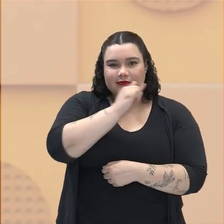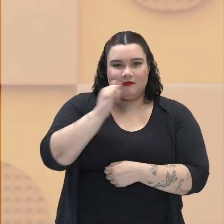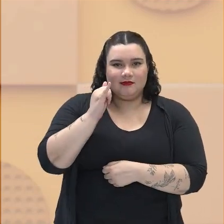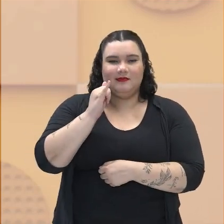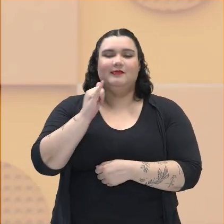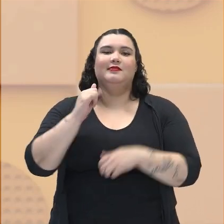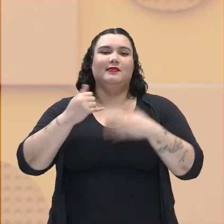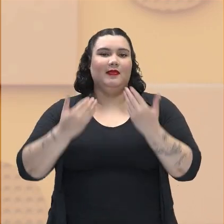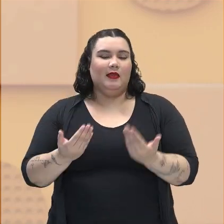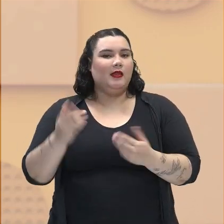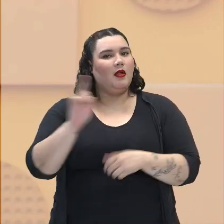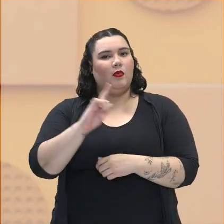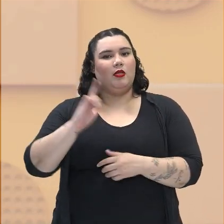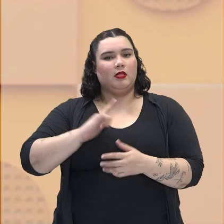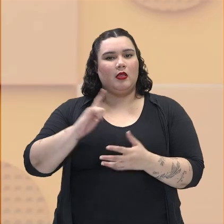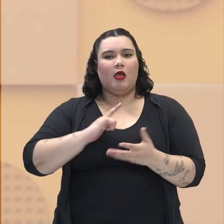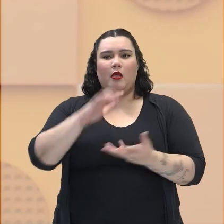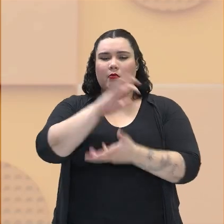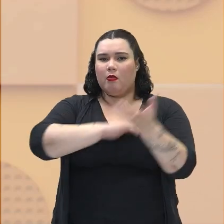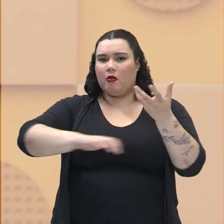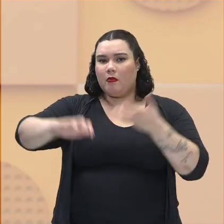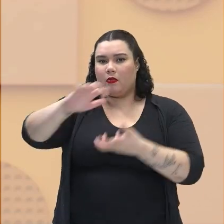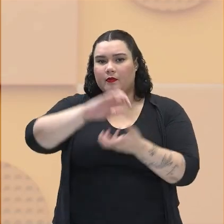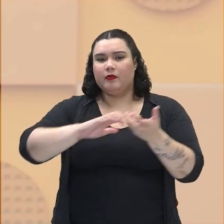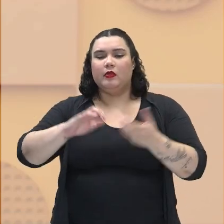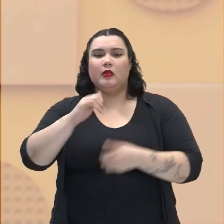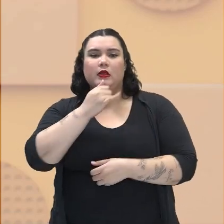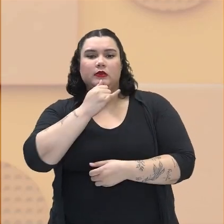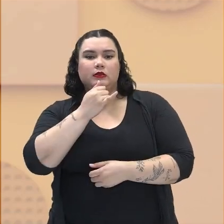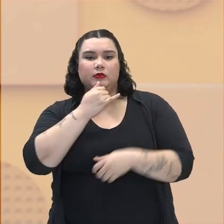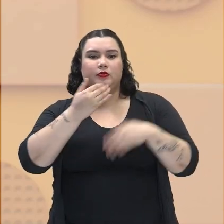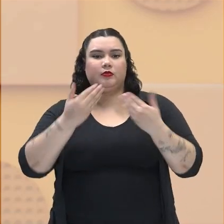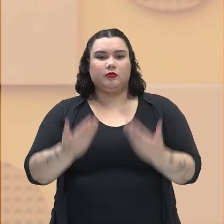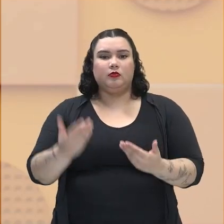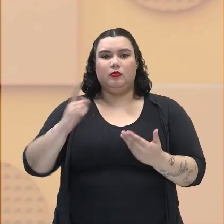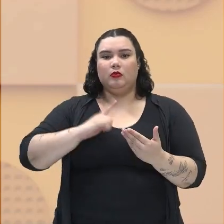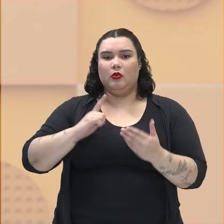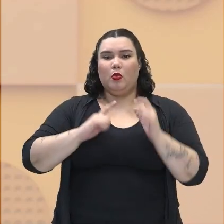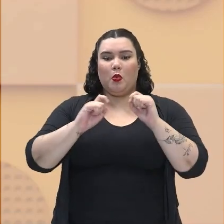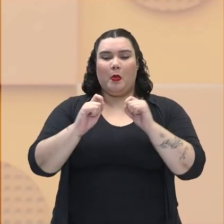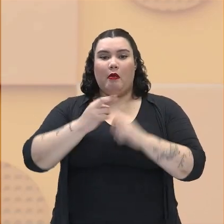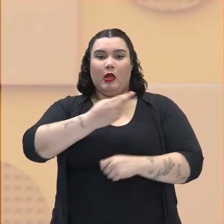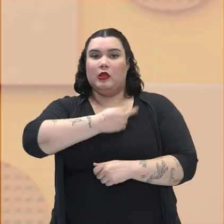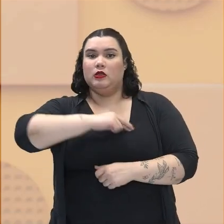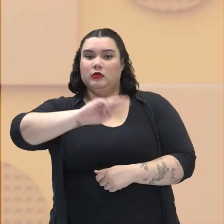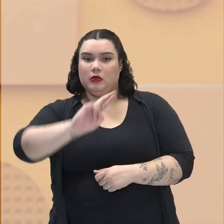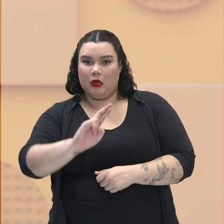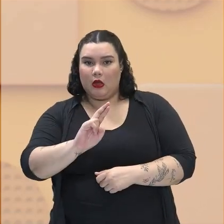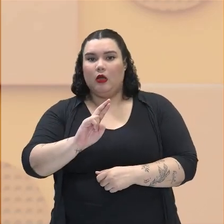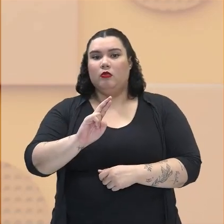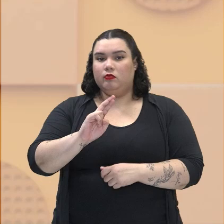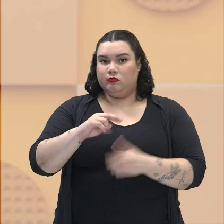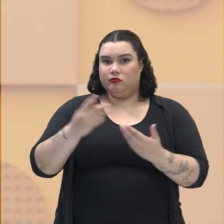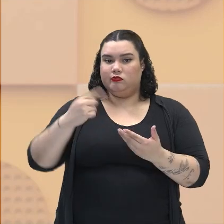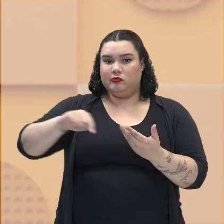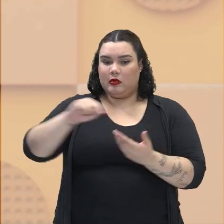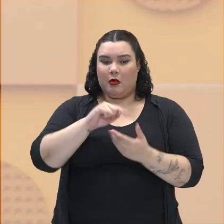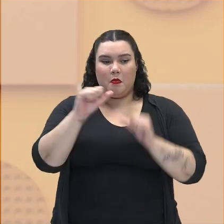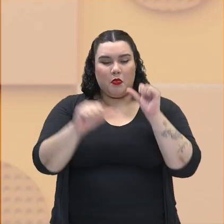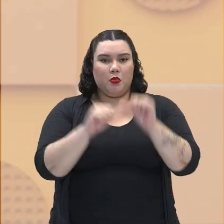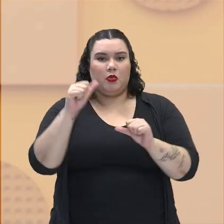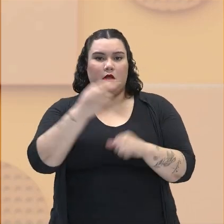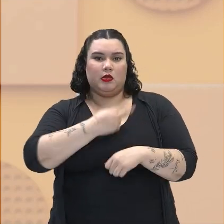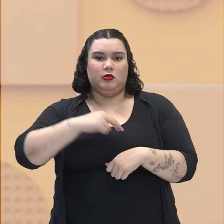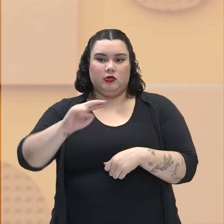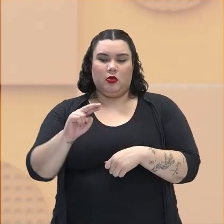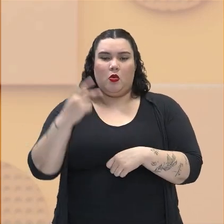resistência. Posso citar para vocês aqui até mesmo o sincretismo religioso como uma forma de resistência, a forma